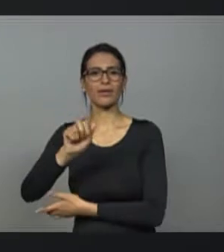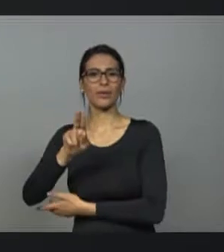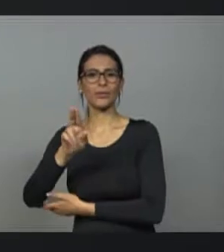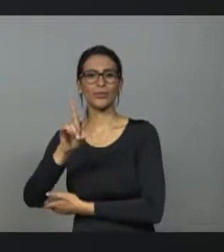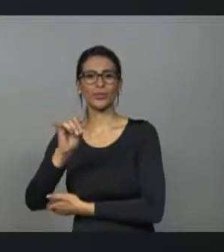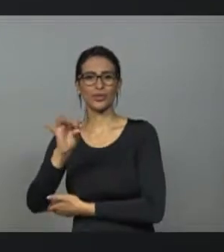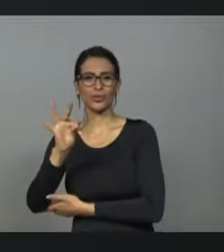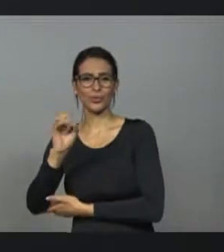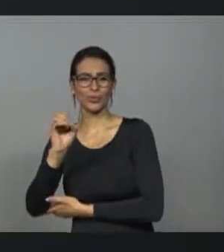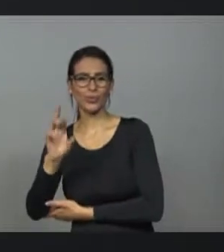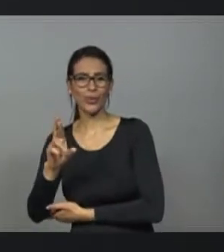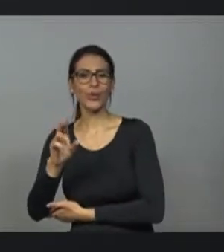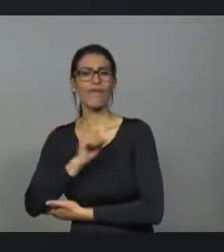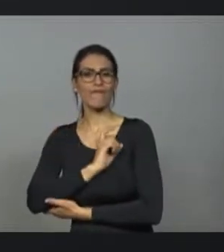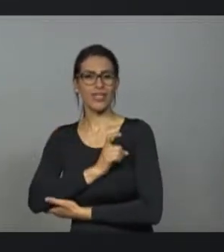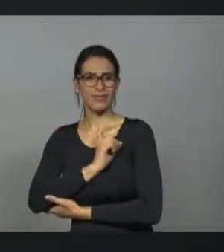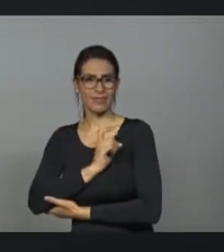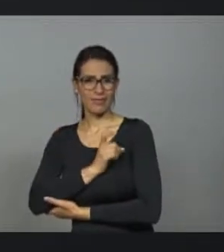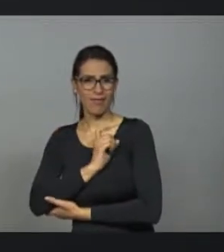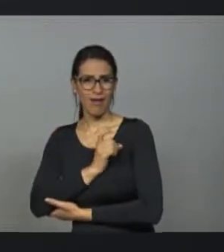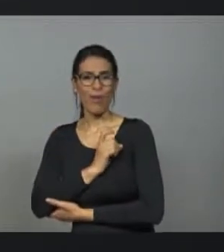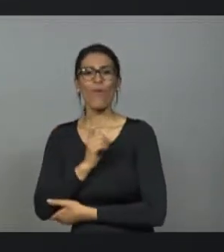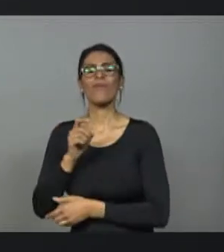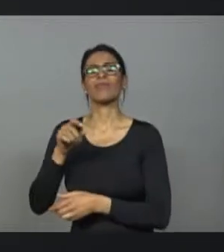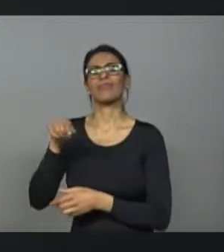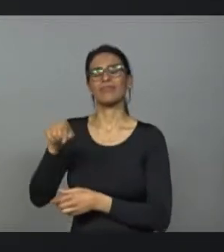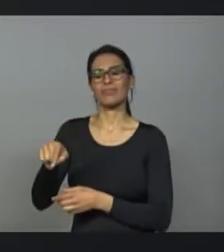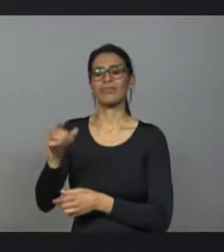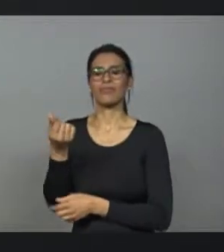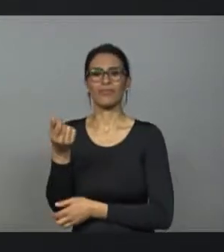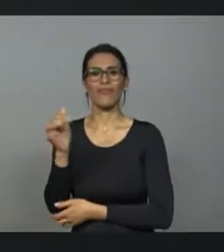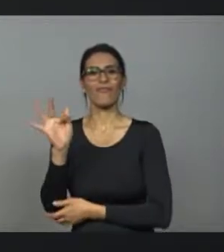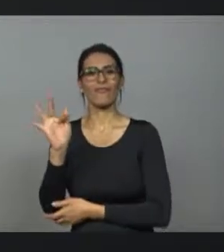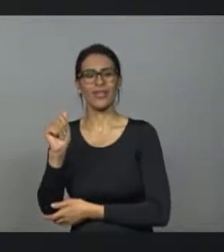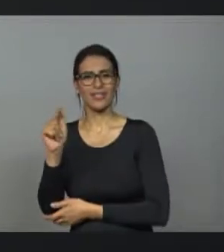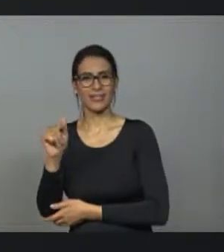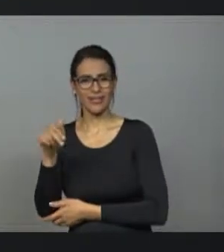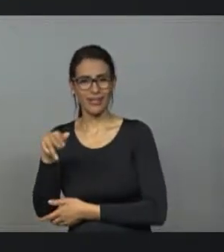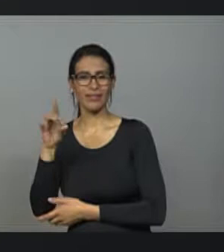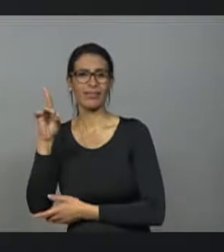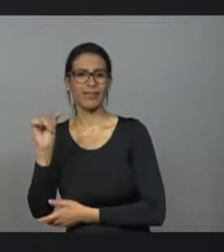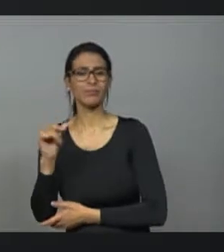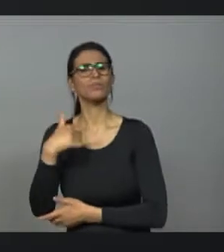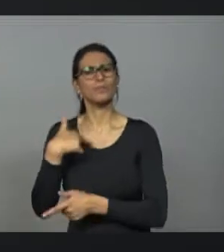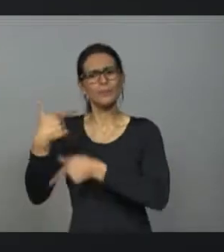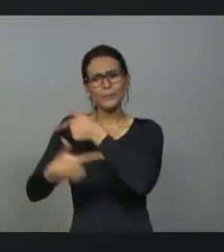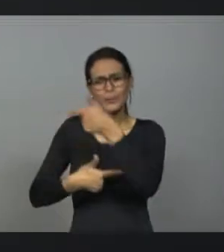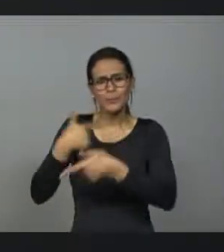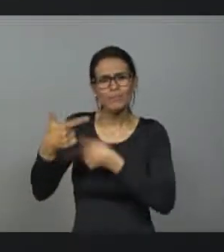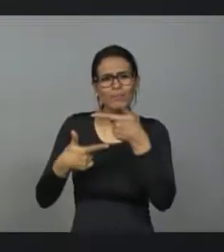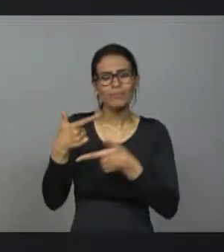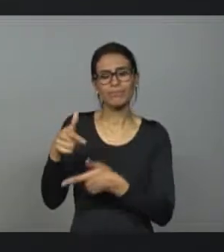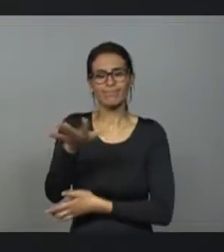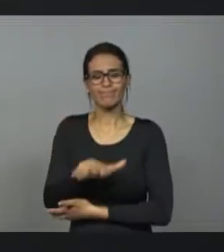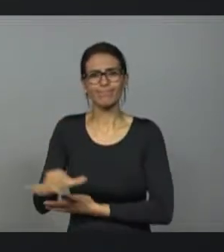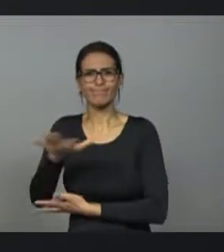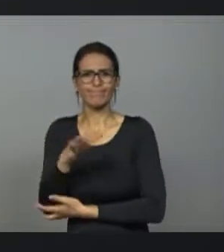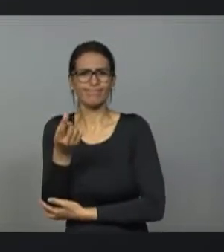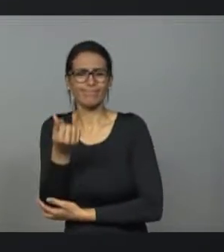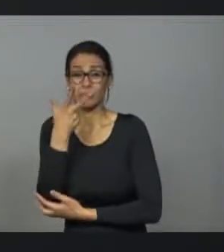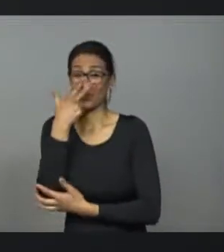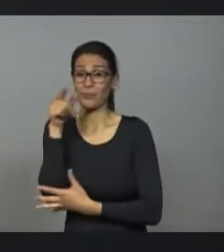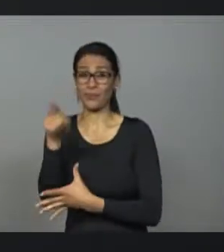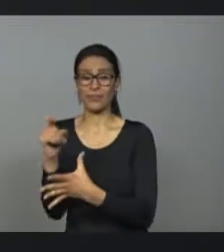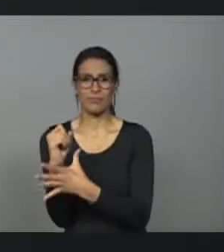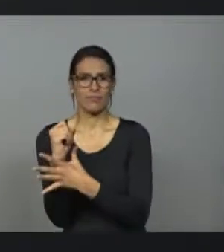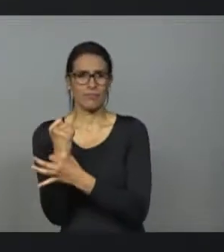diversos governos e eu dirigi o Tesouro do Estado, que é o órgão mais importante da gestão fiscal, é o guardião das finanças públicas. E lá,